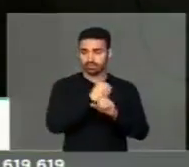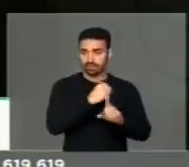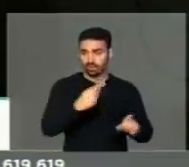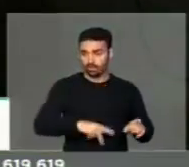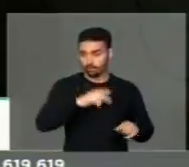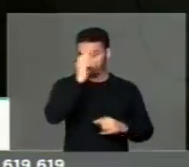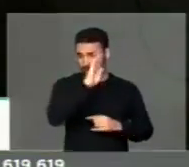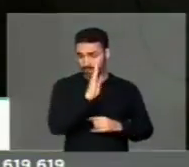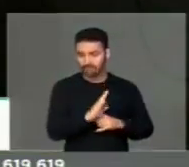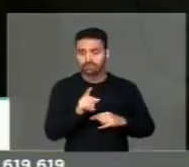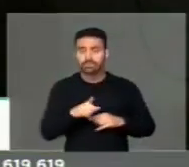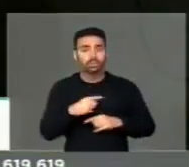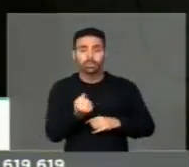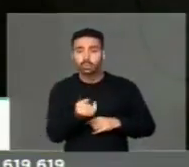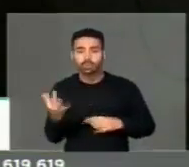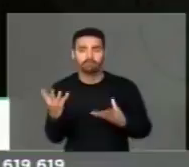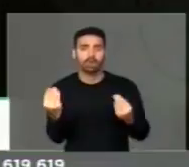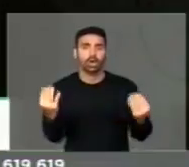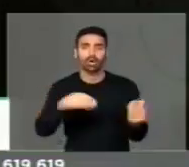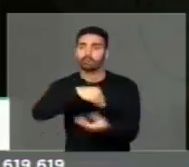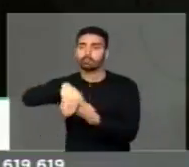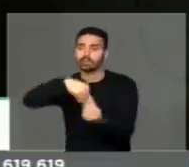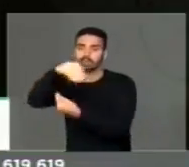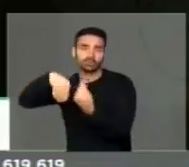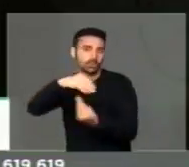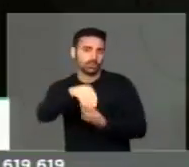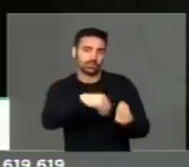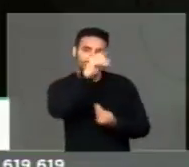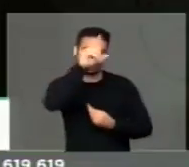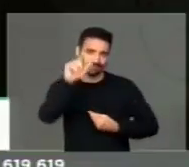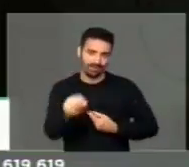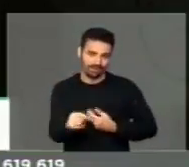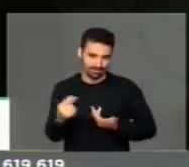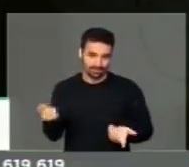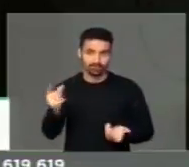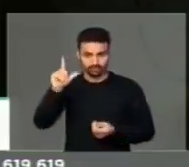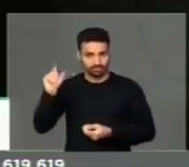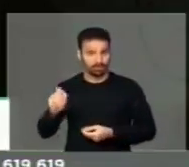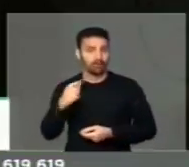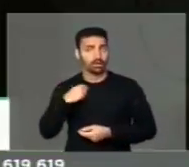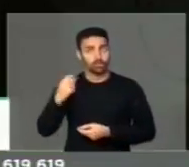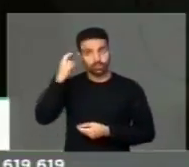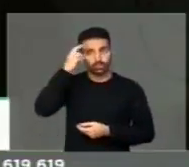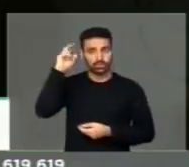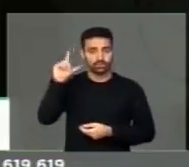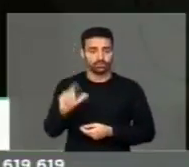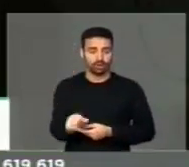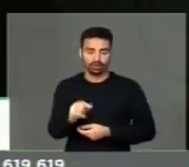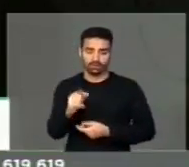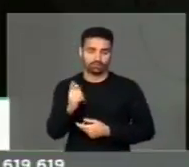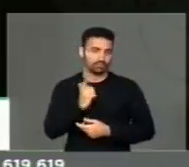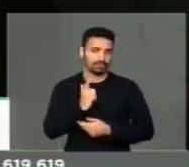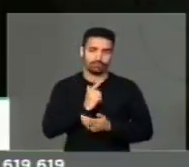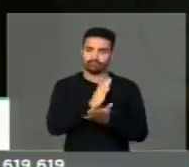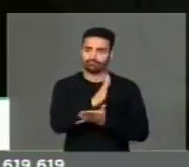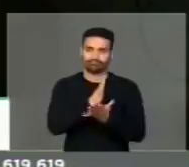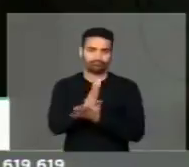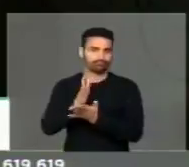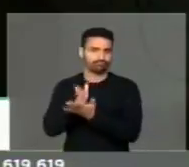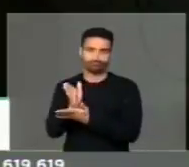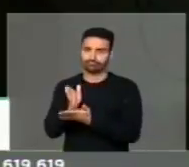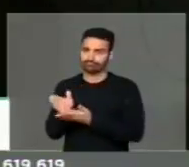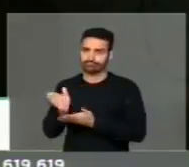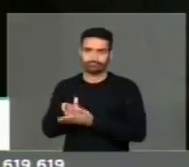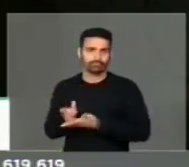é minada de italianidade. Quando a gente fala da italianidade, da cultura italiana, ela é transversal. Ela atravessa